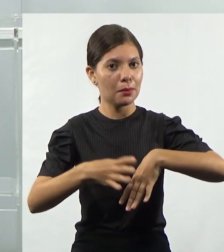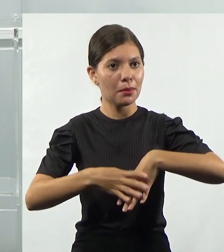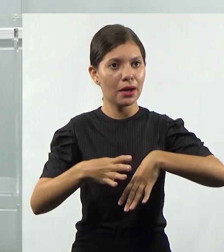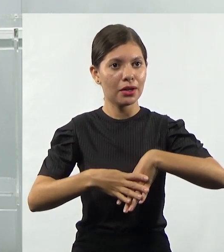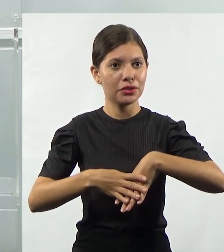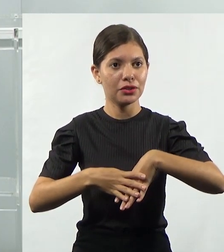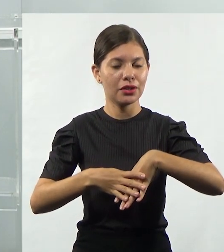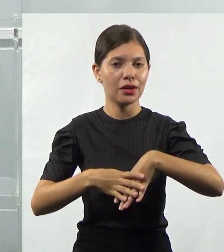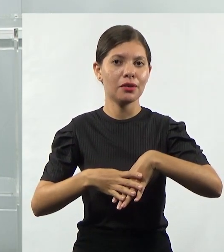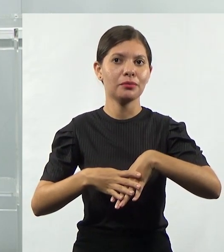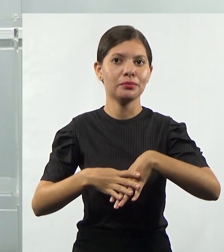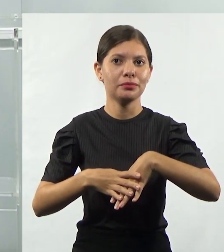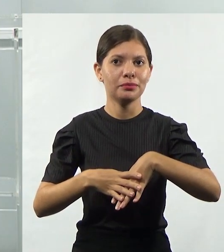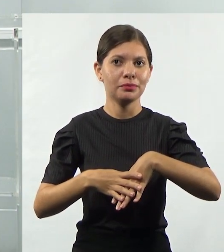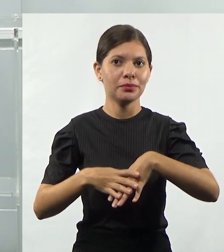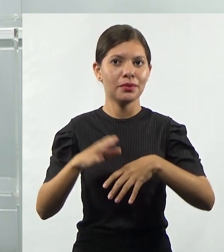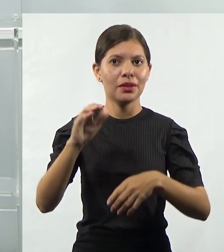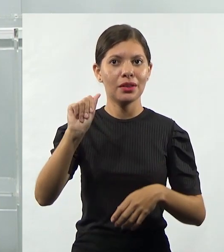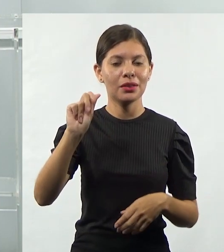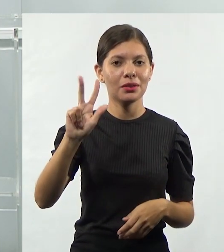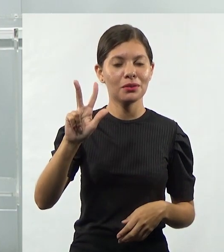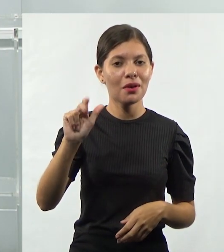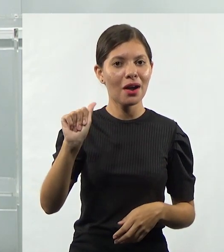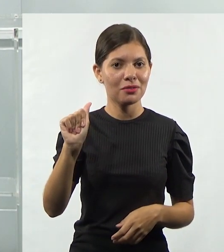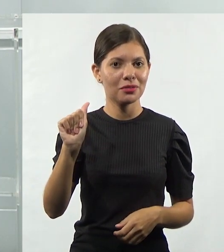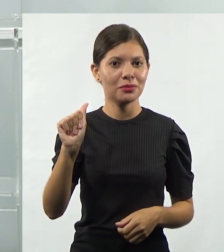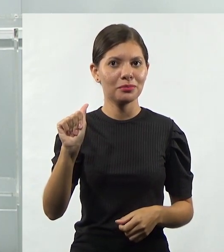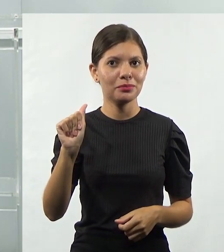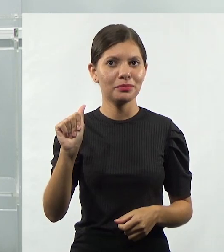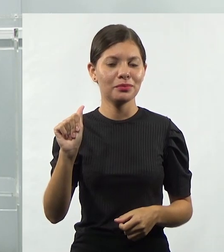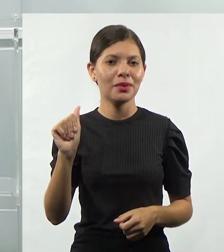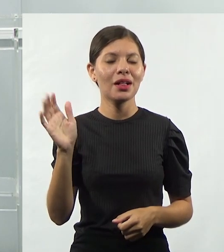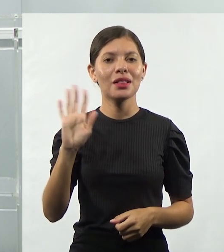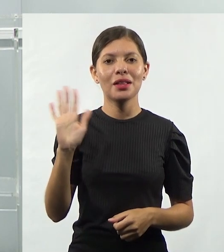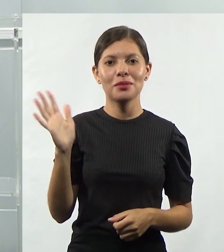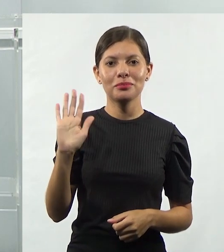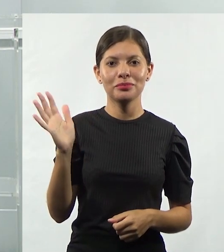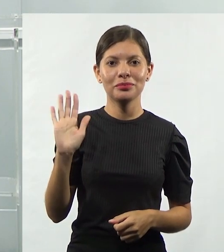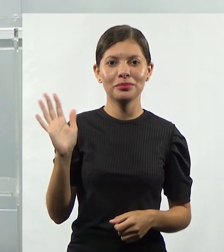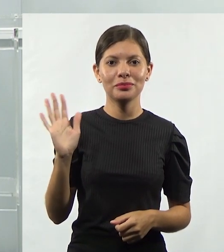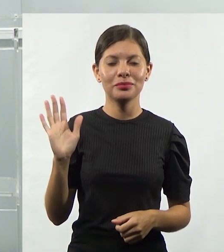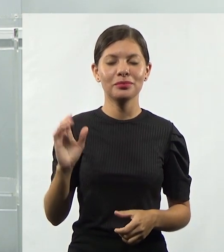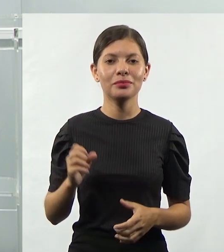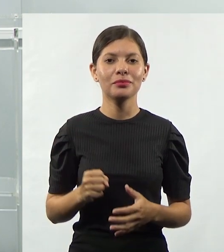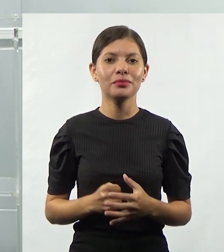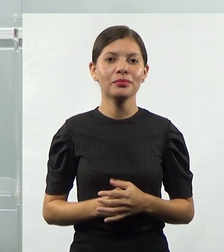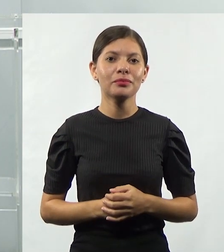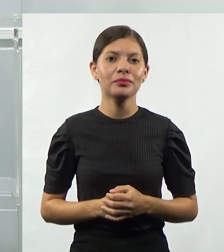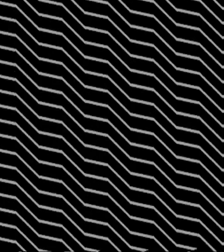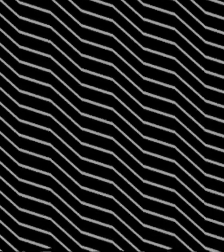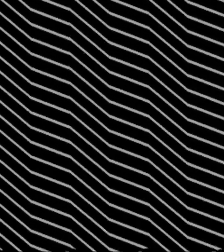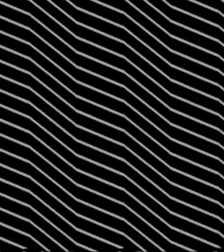matemática financeira. Dá uma olhadinha lá no AVA que já está disponível, tá certo? Até a próxima!